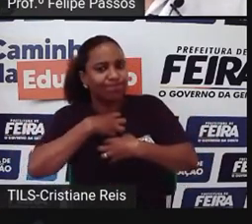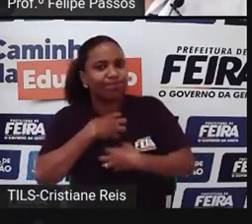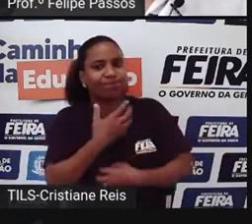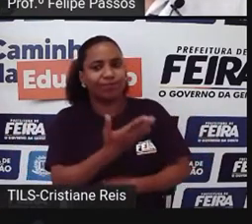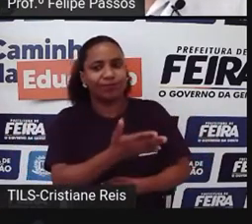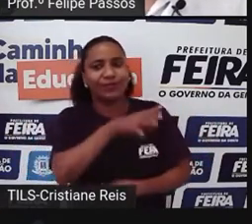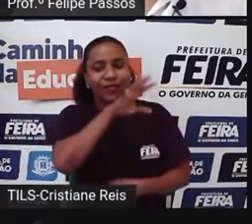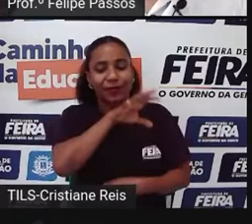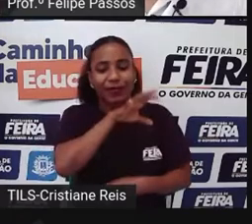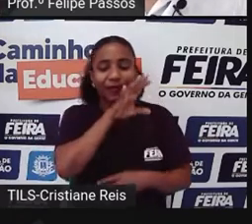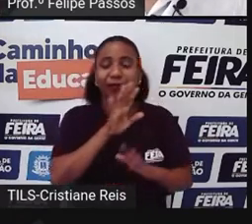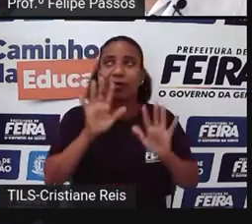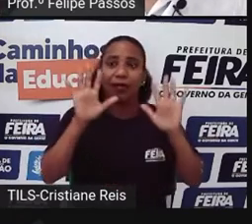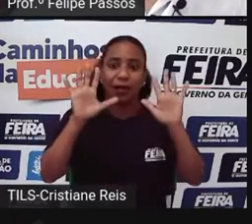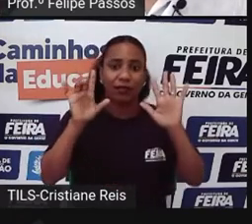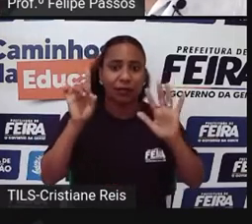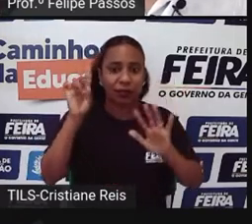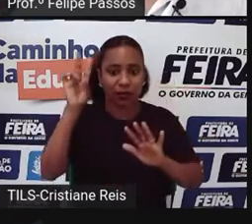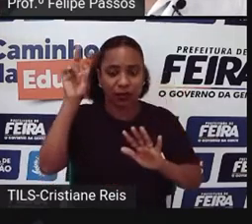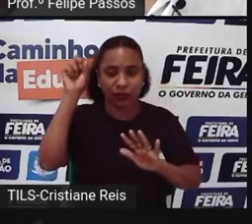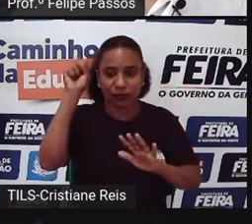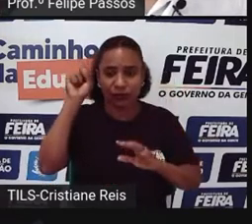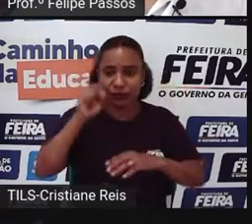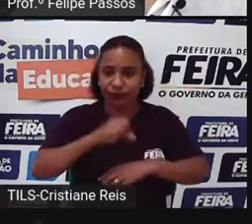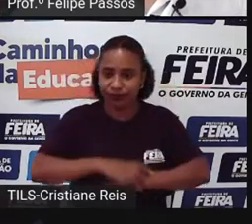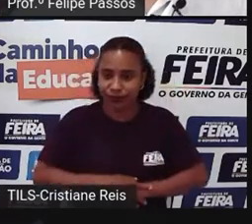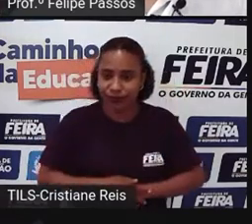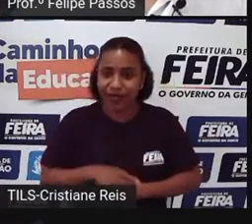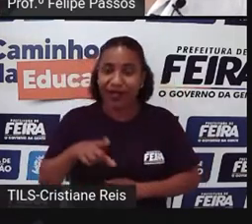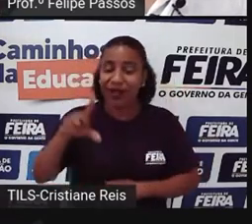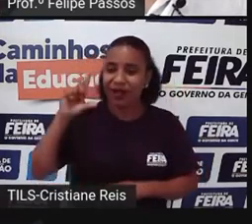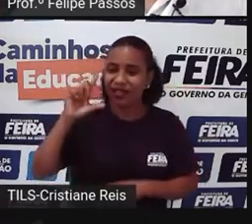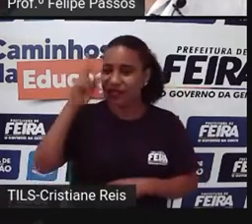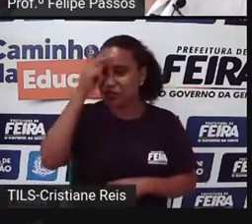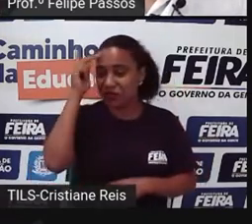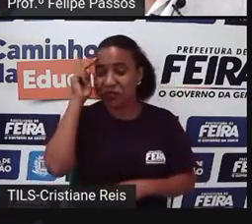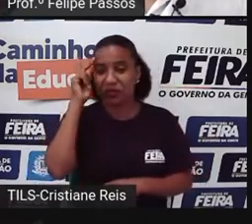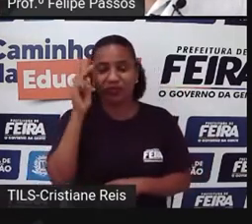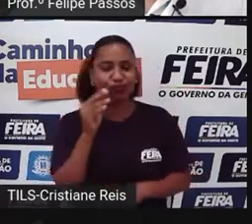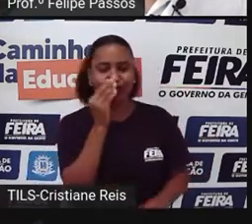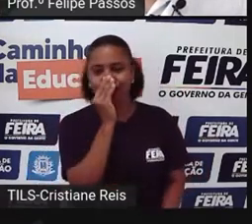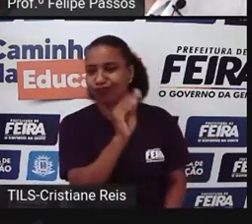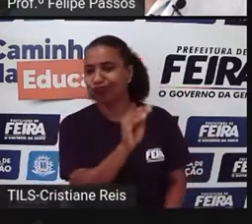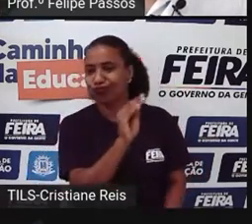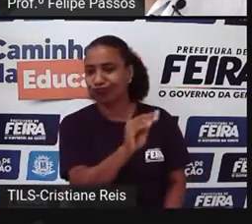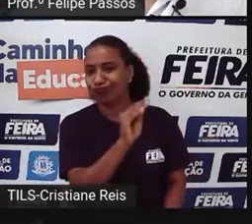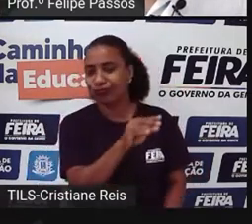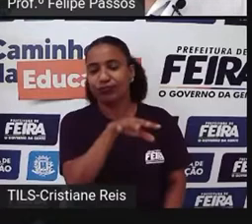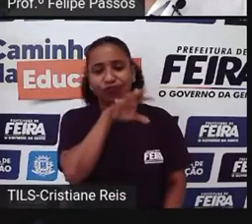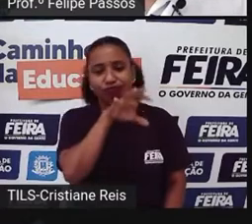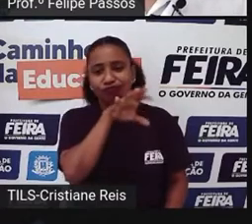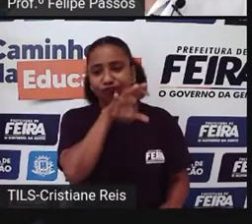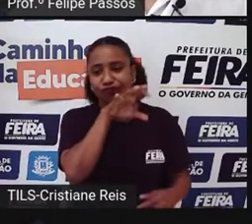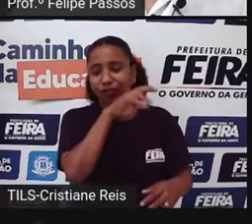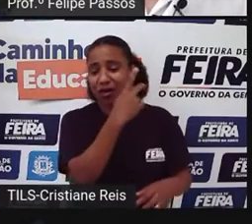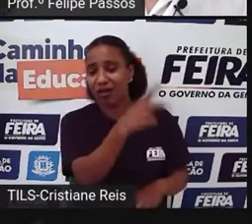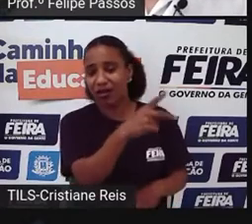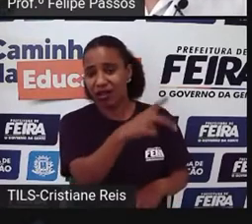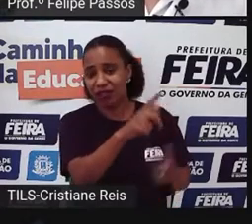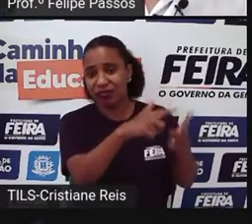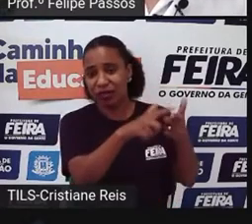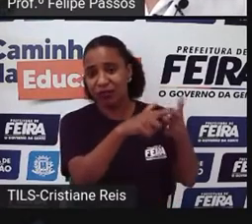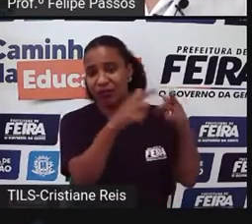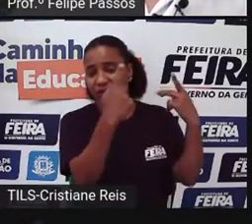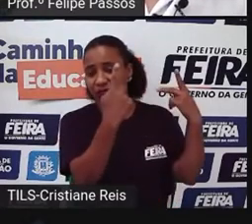antigamente Isso não era comum As pessoas denunciarem E se importarem com isso Ah, o animal é da pessoa Ela pode fazer O que ela